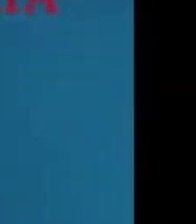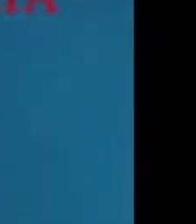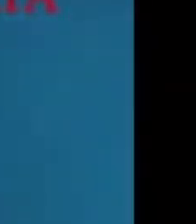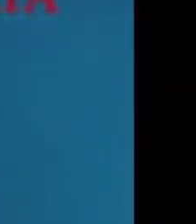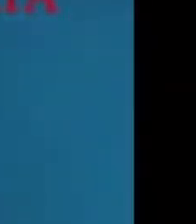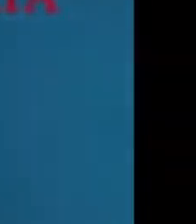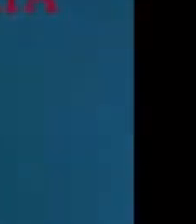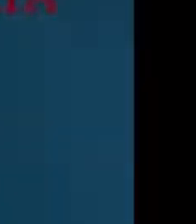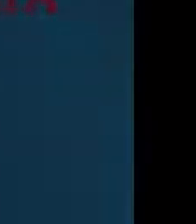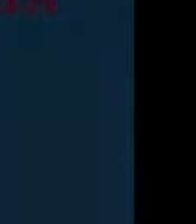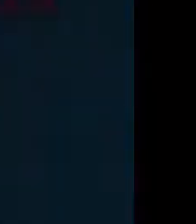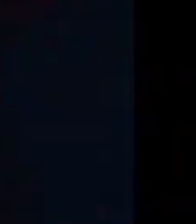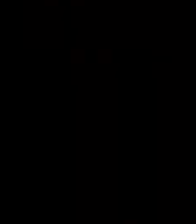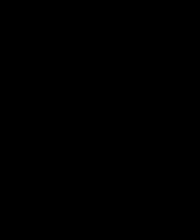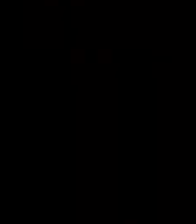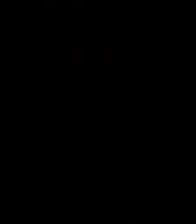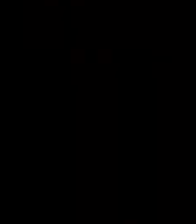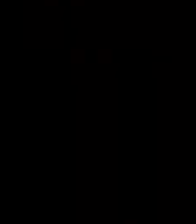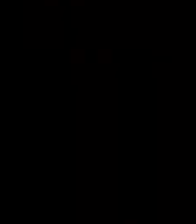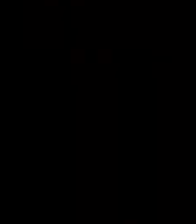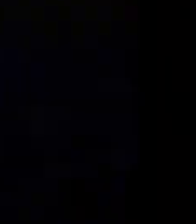A CIDADE NO BRASIL